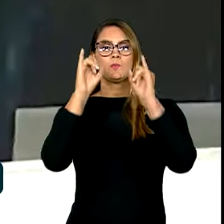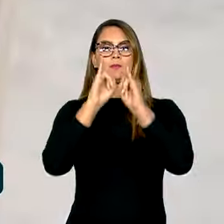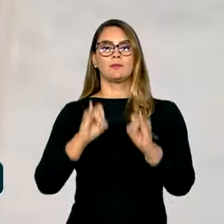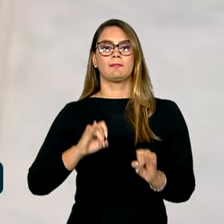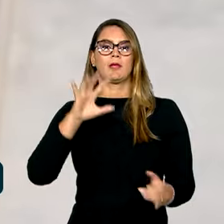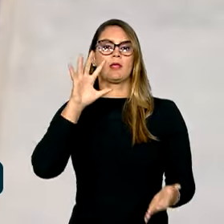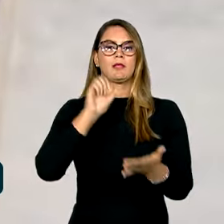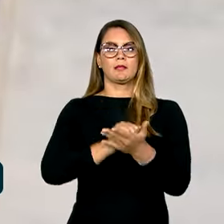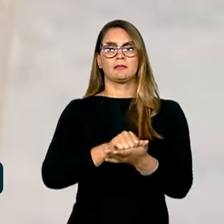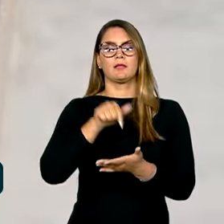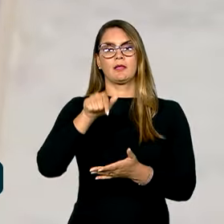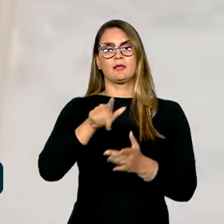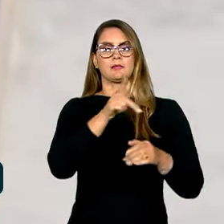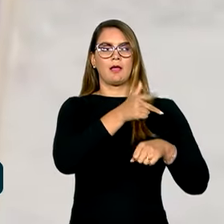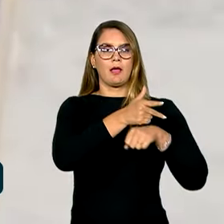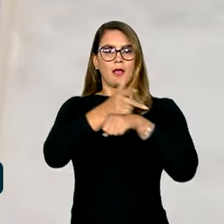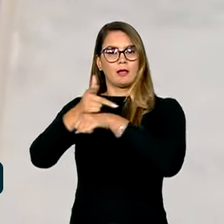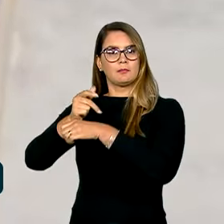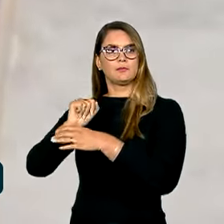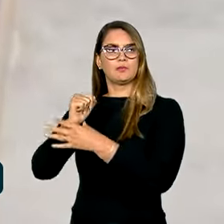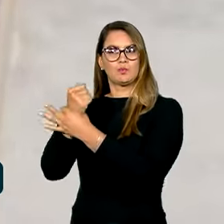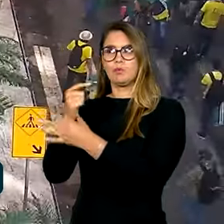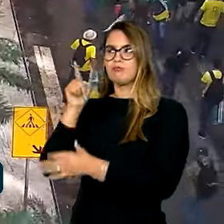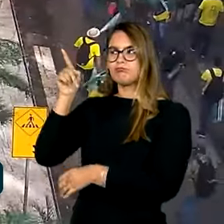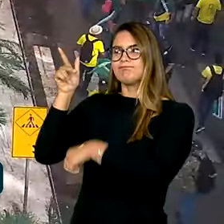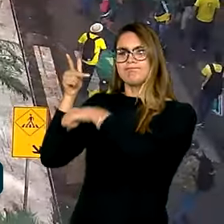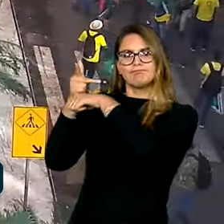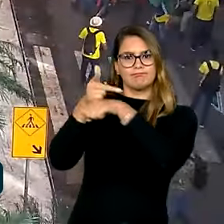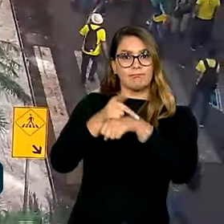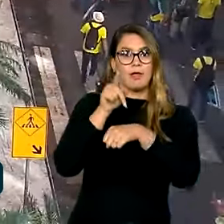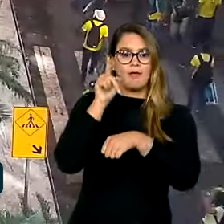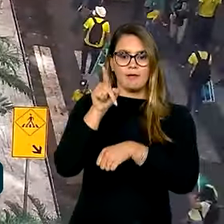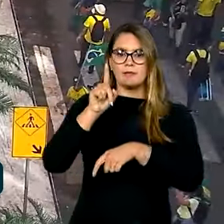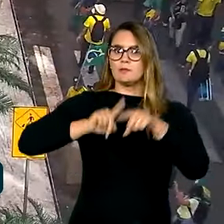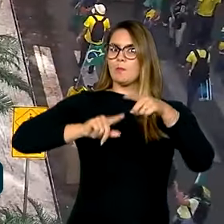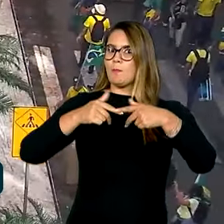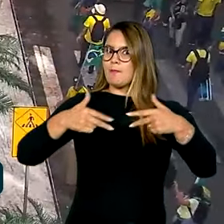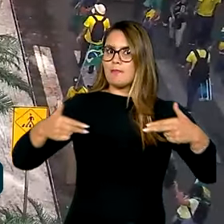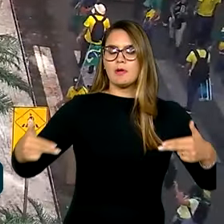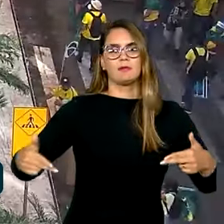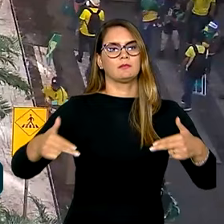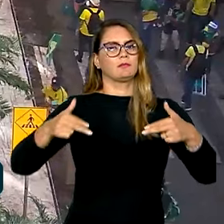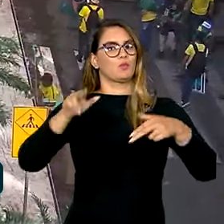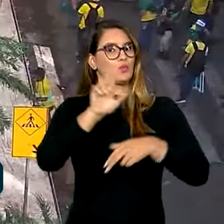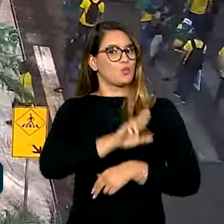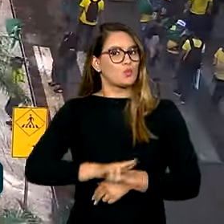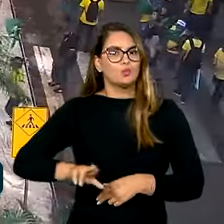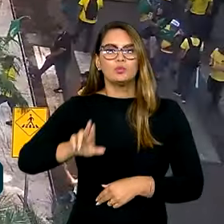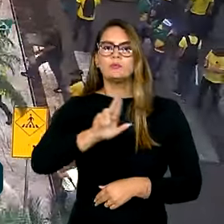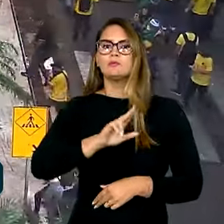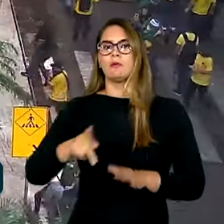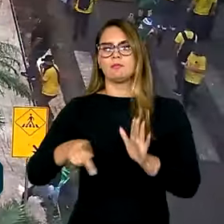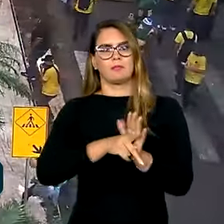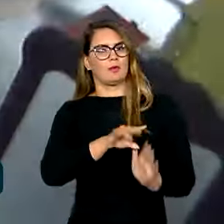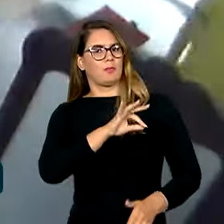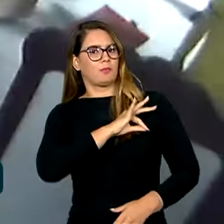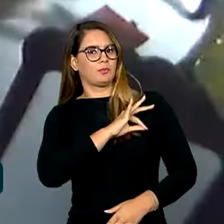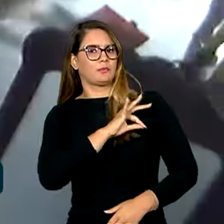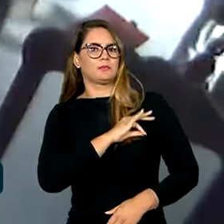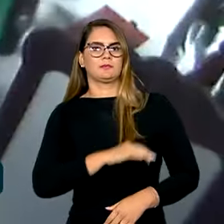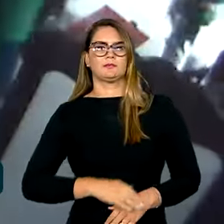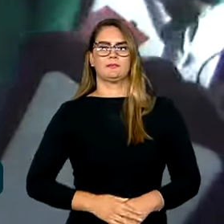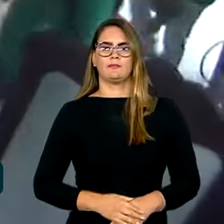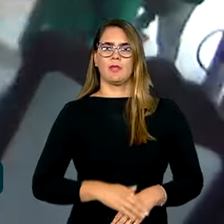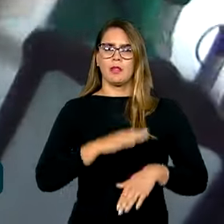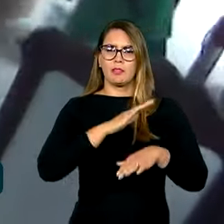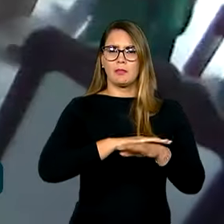registrada por essas câmeras de segurança. E esse foi um material amplamente utilizado pela polícia. Depois